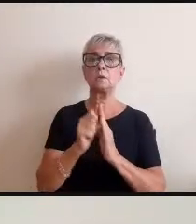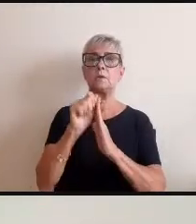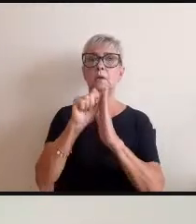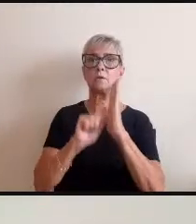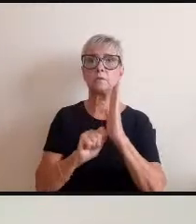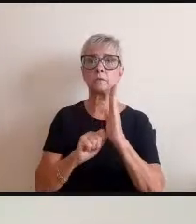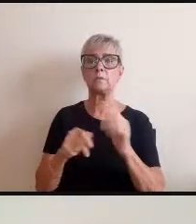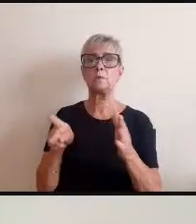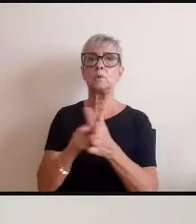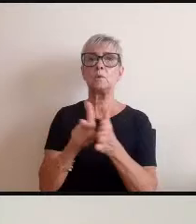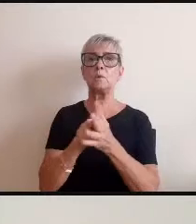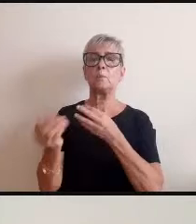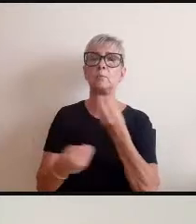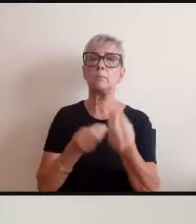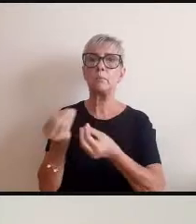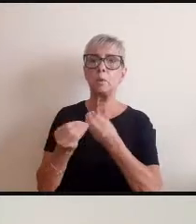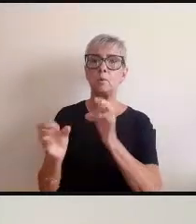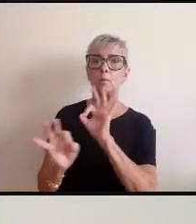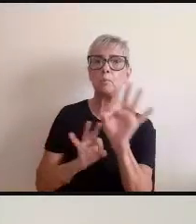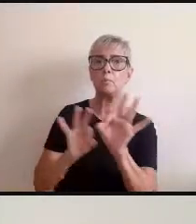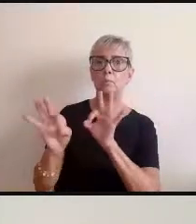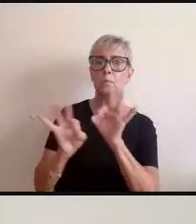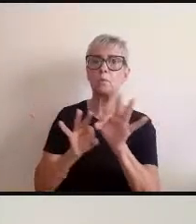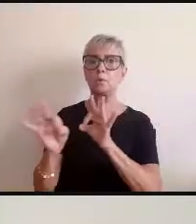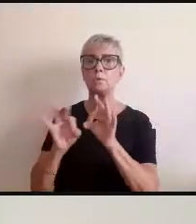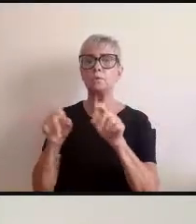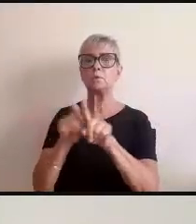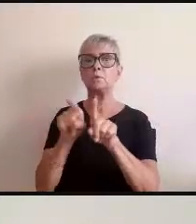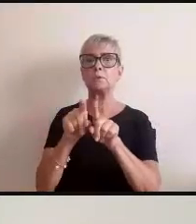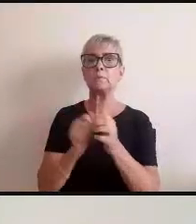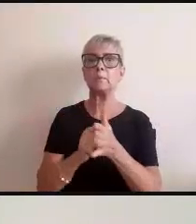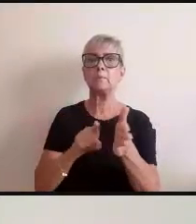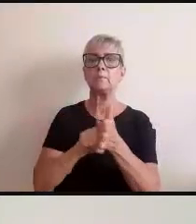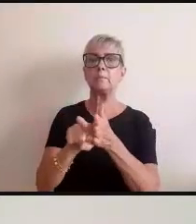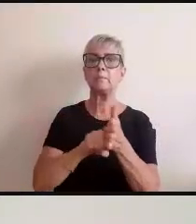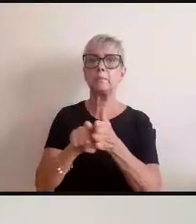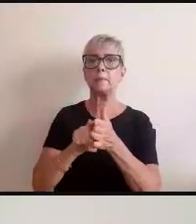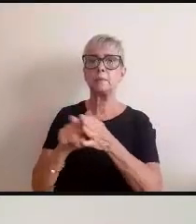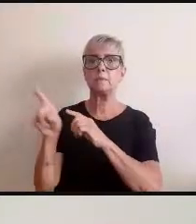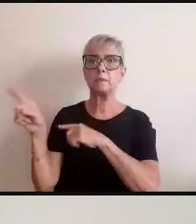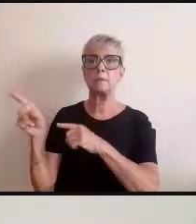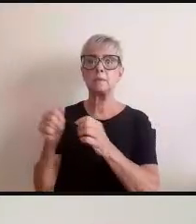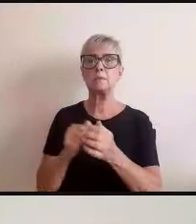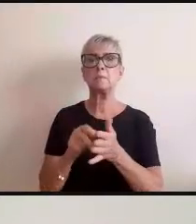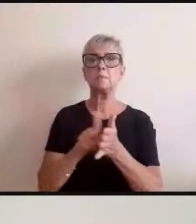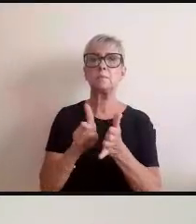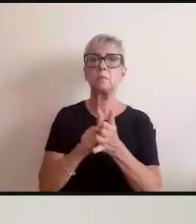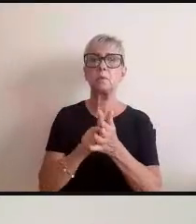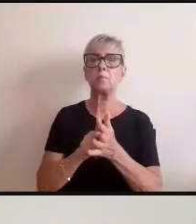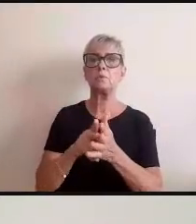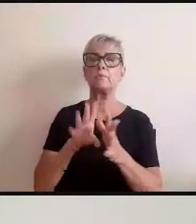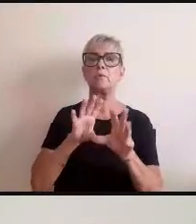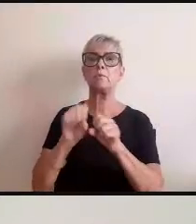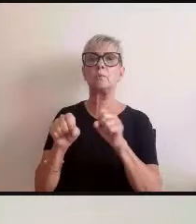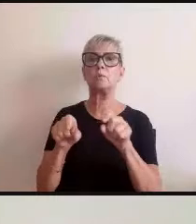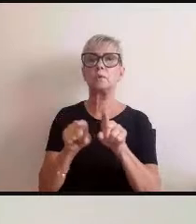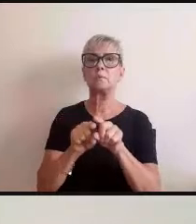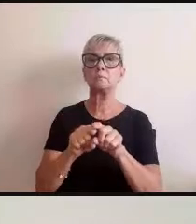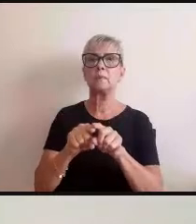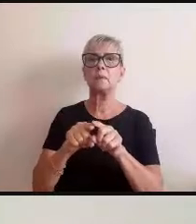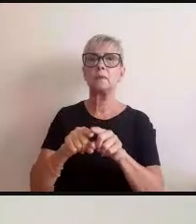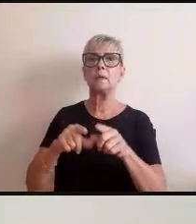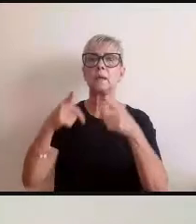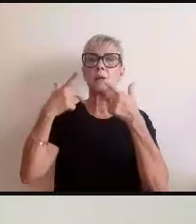políticos em uma pesquisa de doutoramento na Goldsmith University. É graduada em literatura e artes